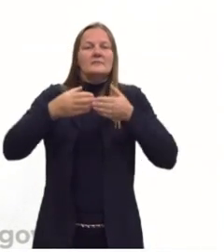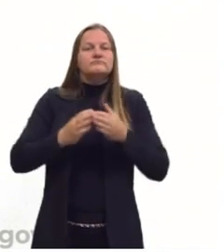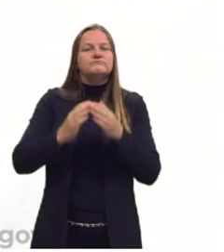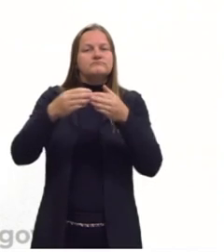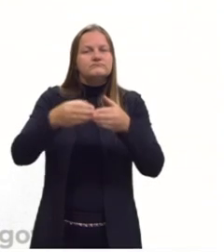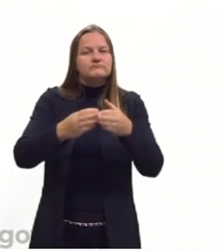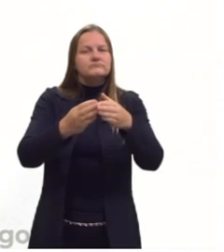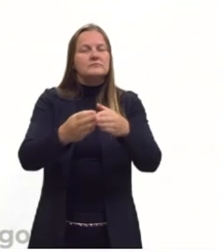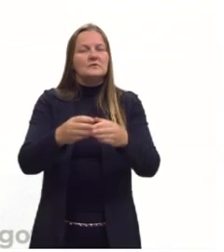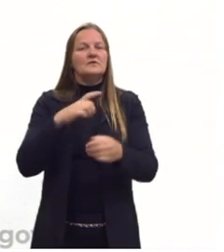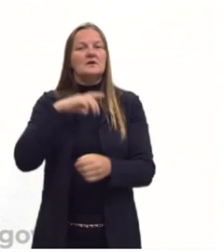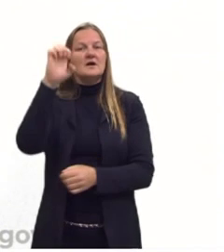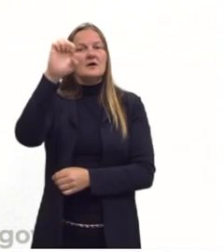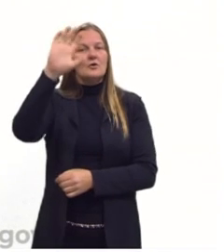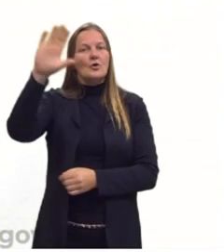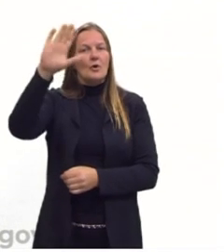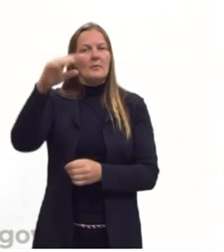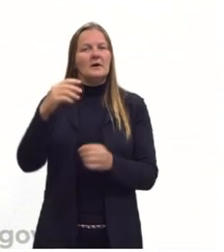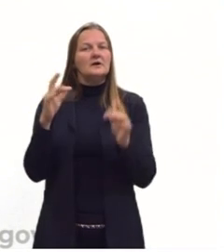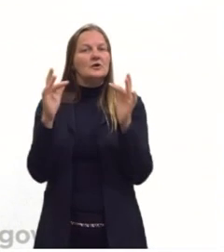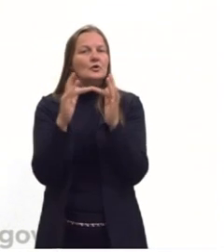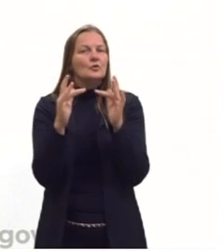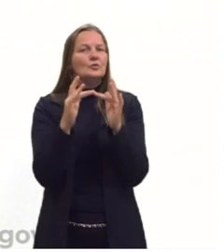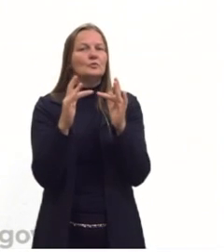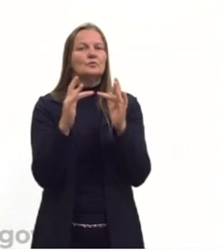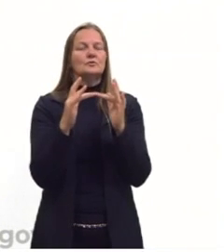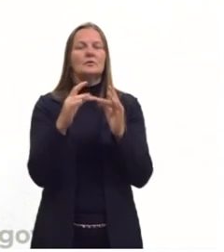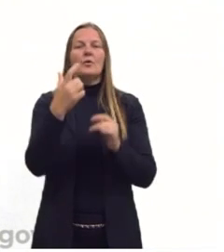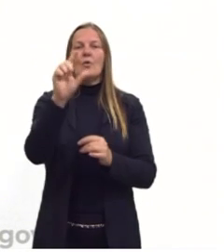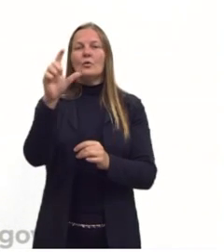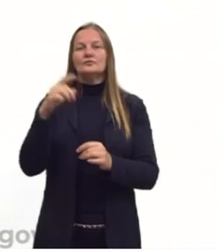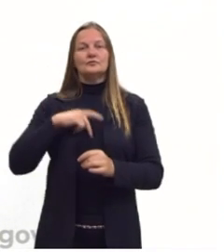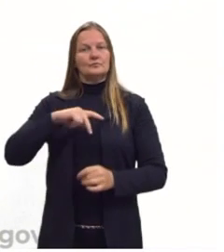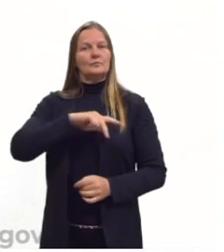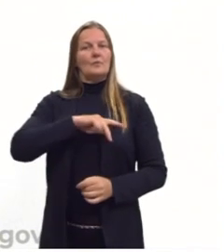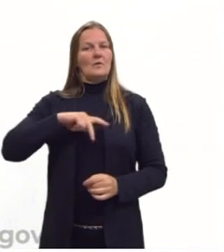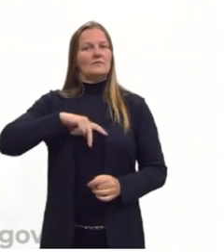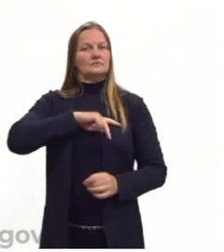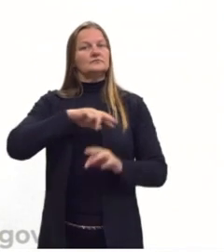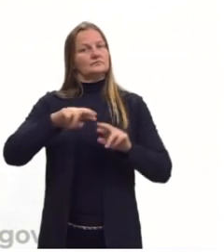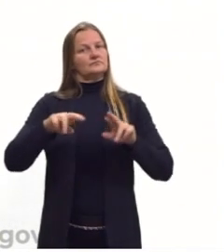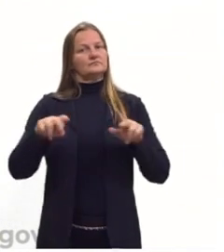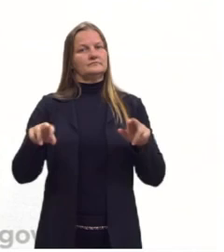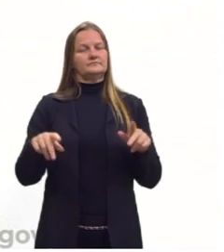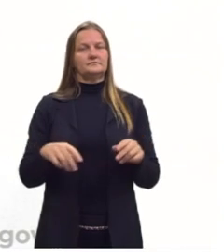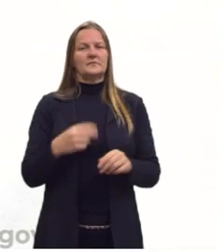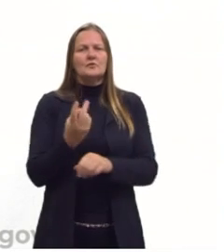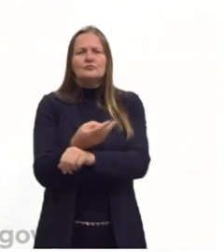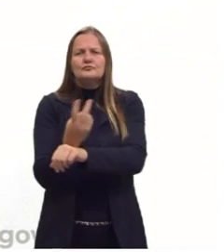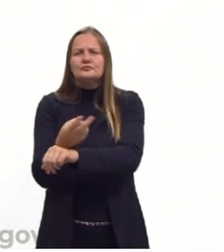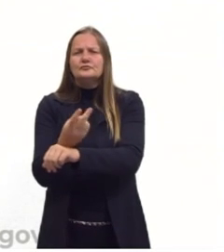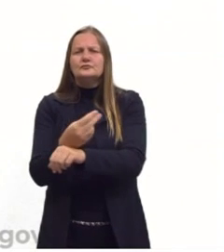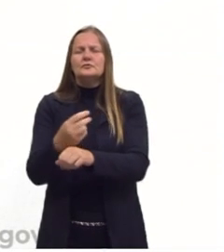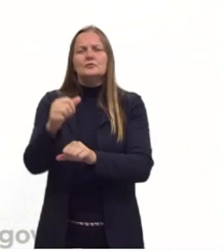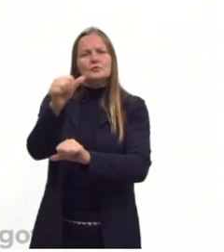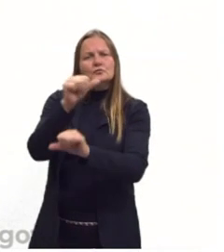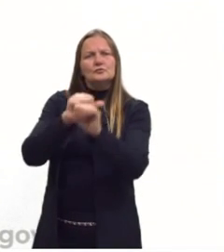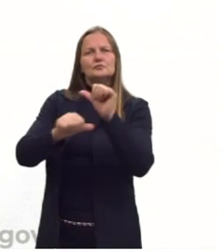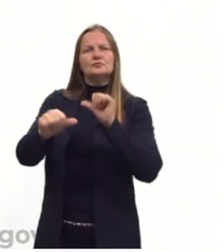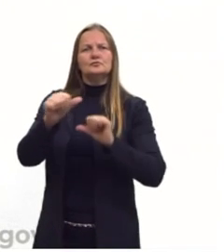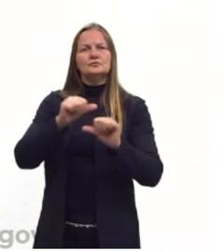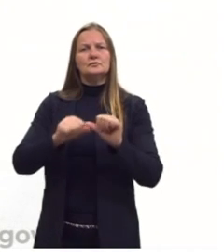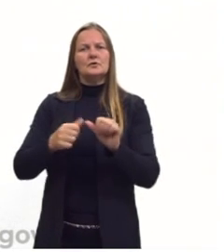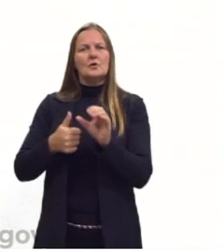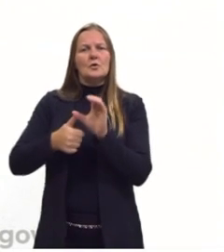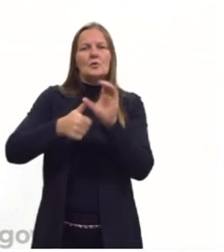fizeram, então, com que os europeus entrassem em contato com outros povos. E eles buscaram converter esses povos ao